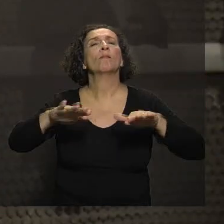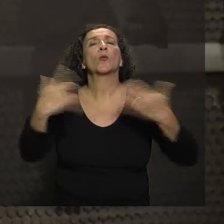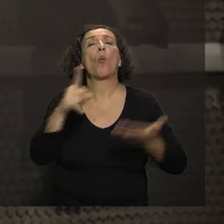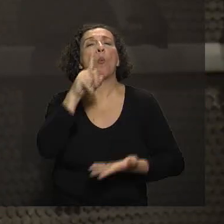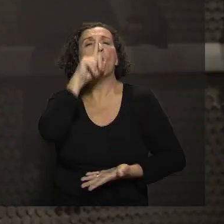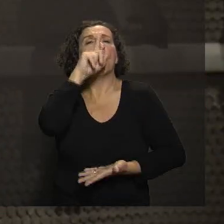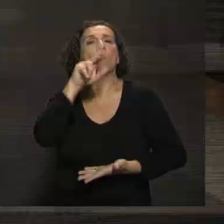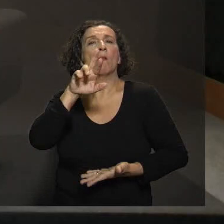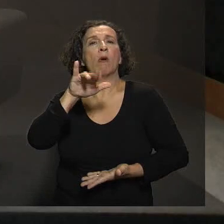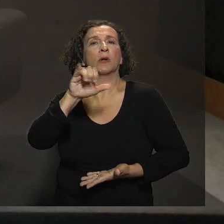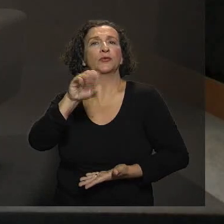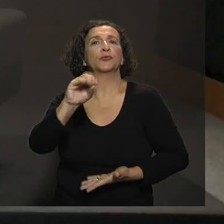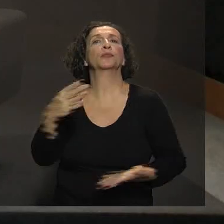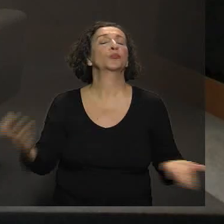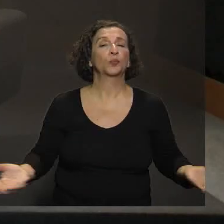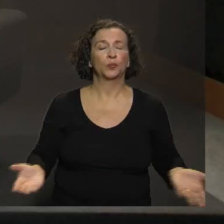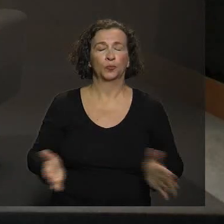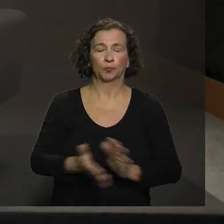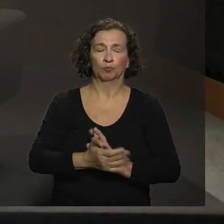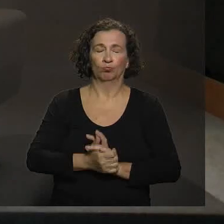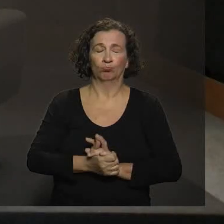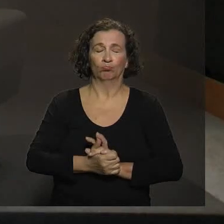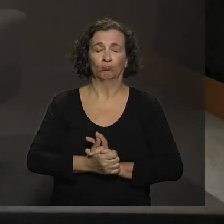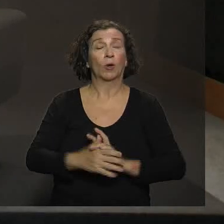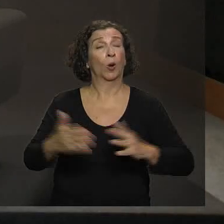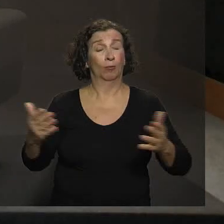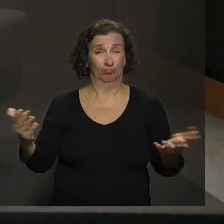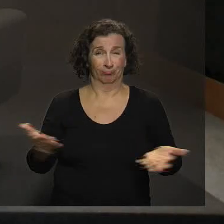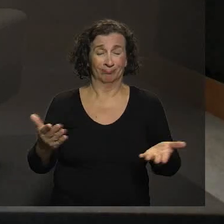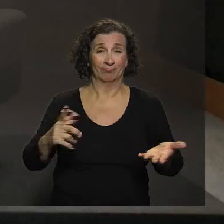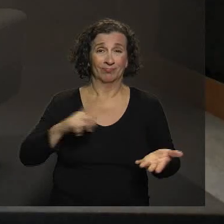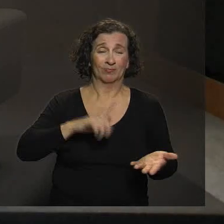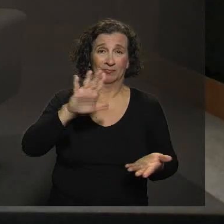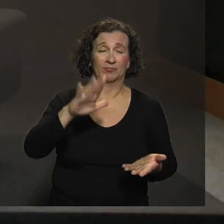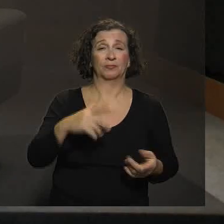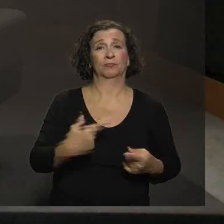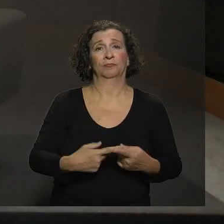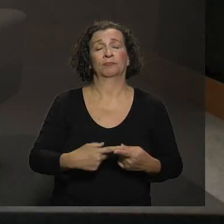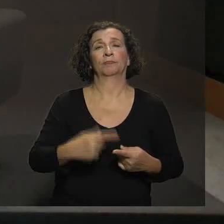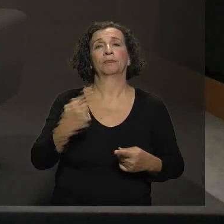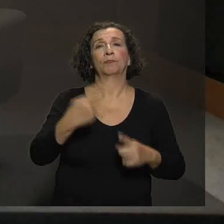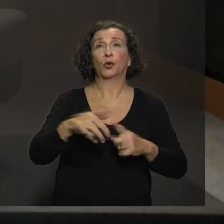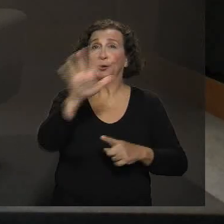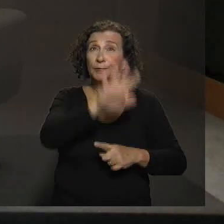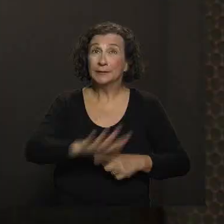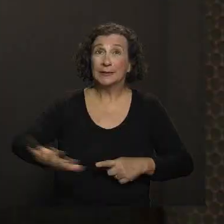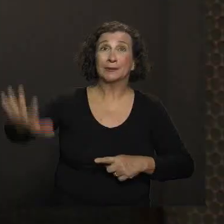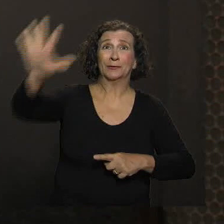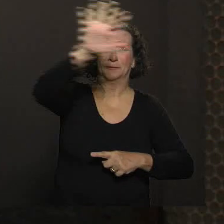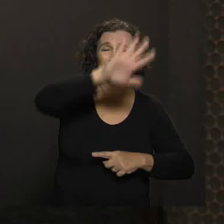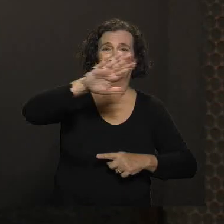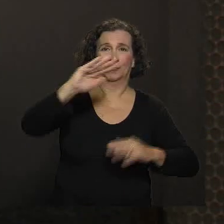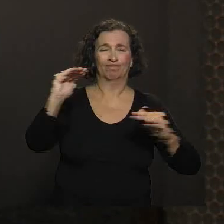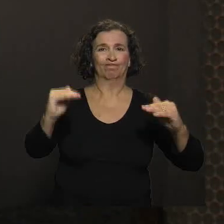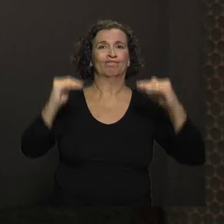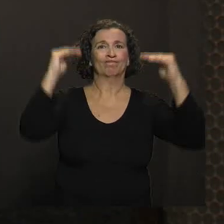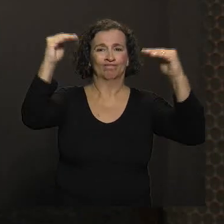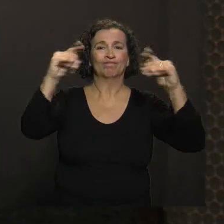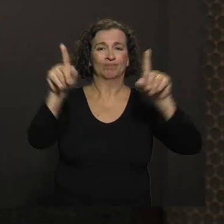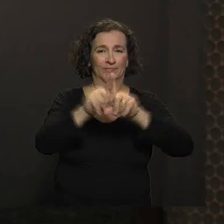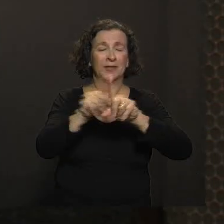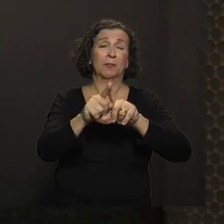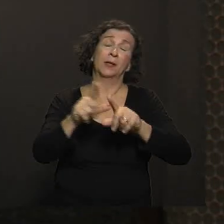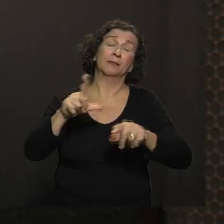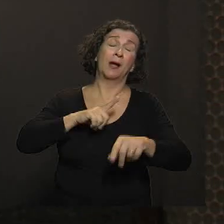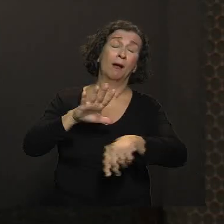riscos que trazem para a gente? É, os riscos, se a gente não tiver com as coberturas vacinais elevadas, é ter reintrodução de